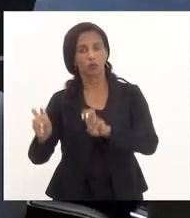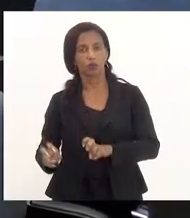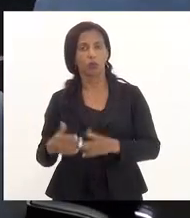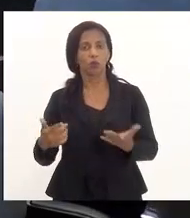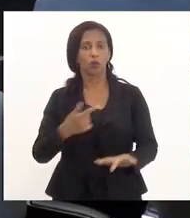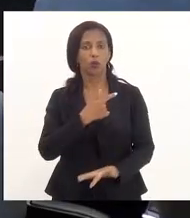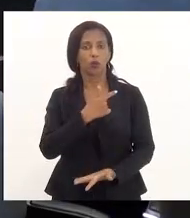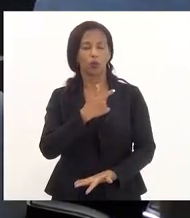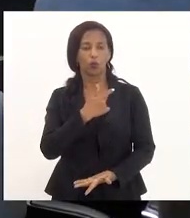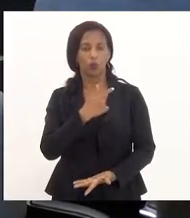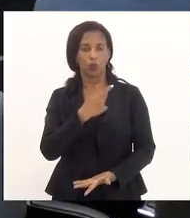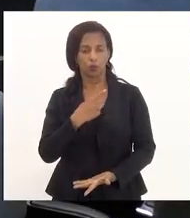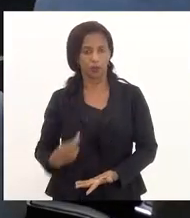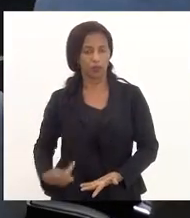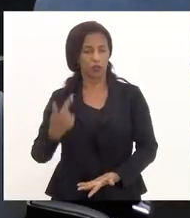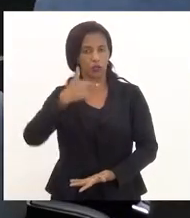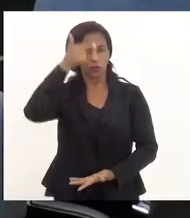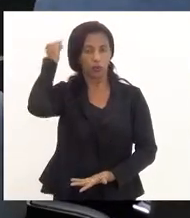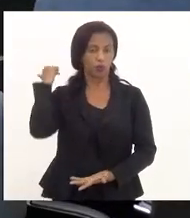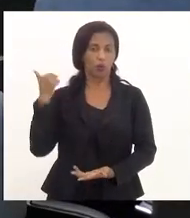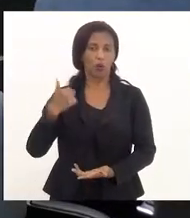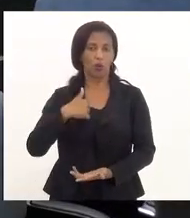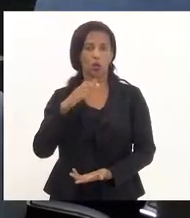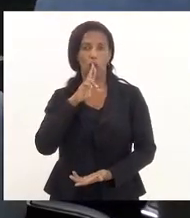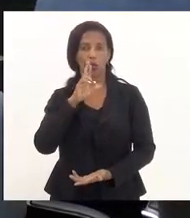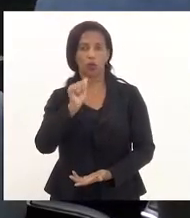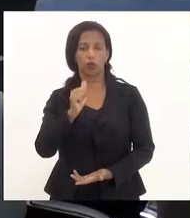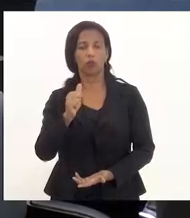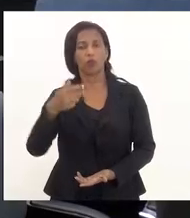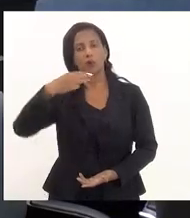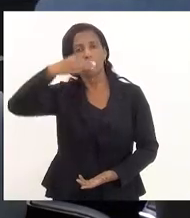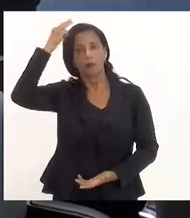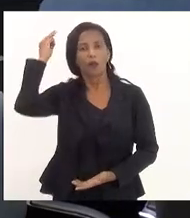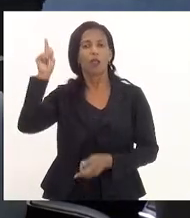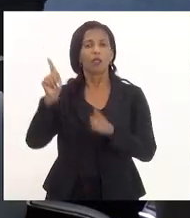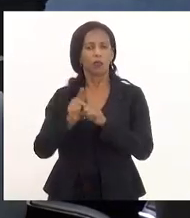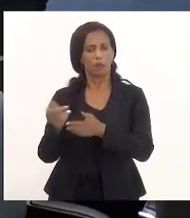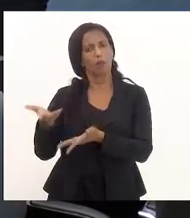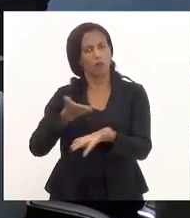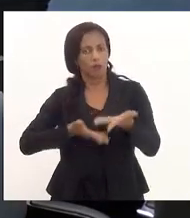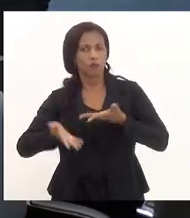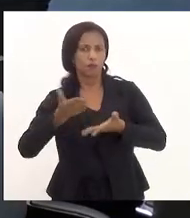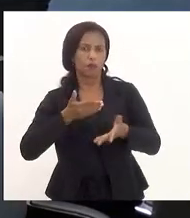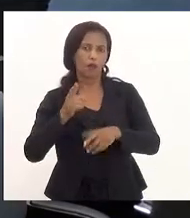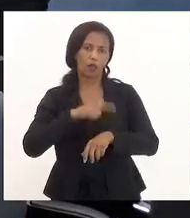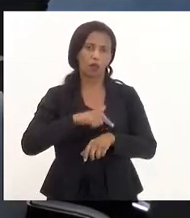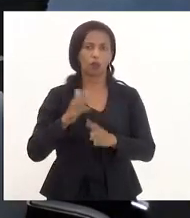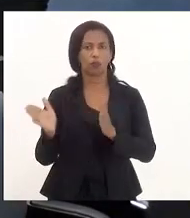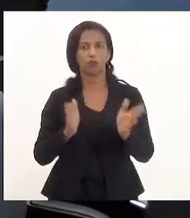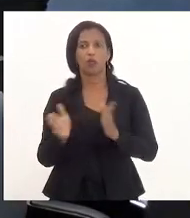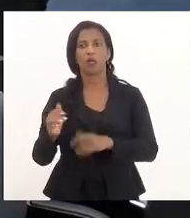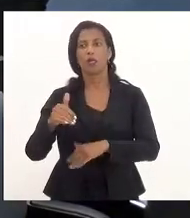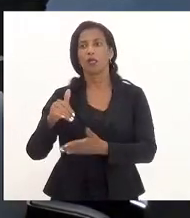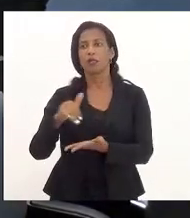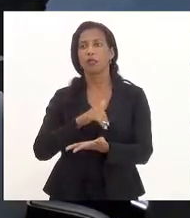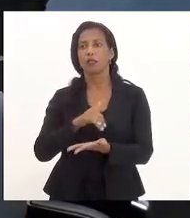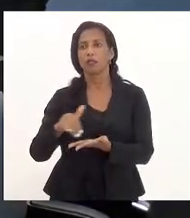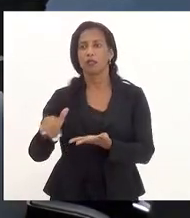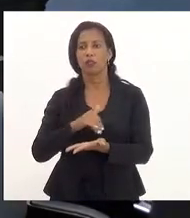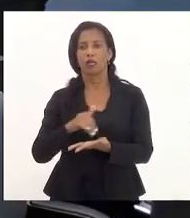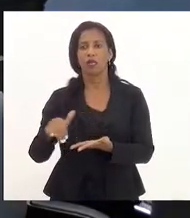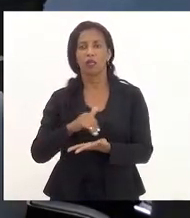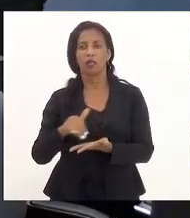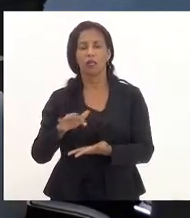hoje presidiu. Eu e o deputado Rodrigo Amorim pudemos também participar em alguns momentos. O secretário de Fazenda, Nelson Rocha, estava